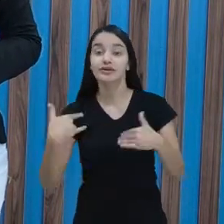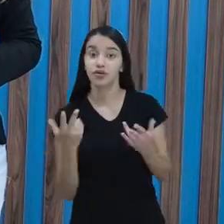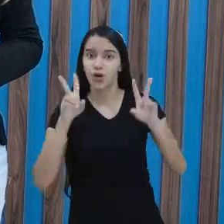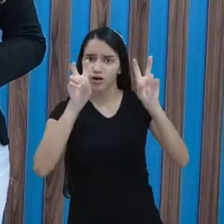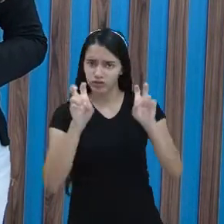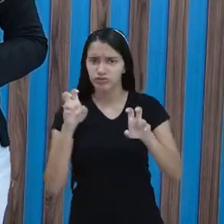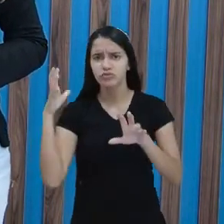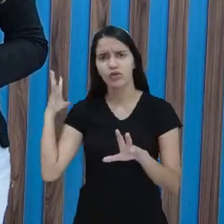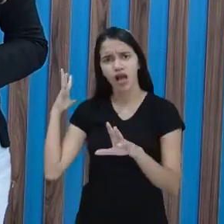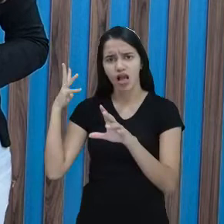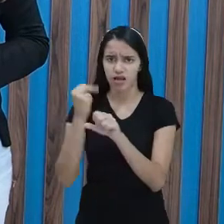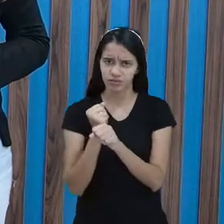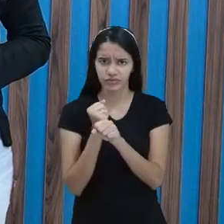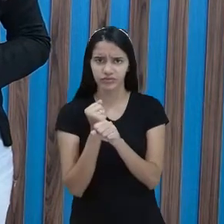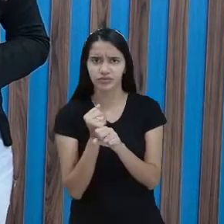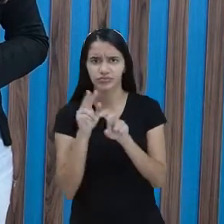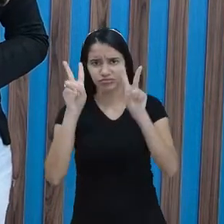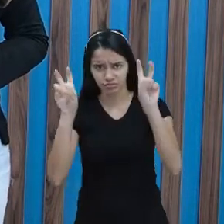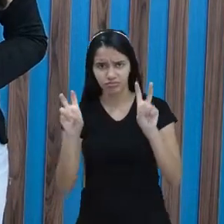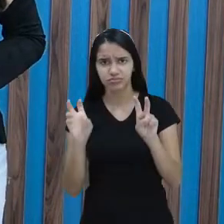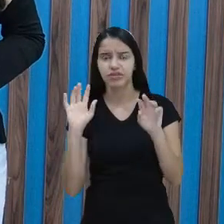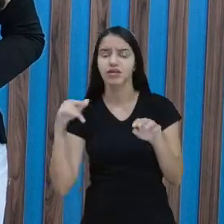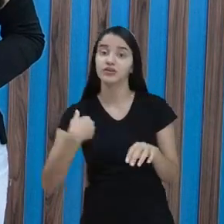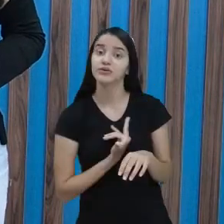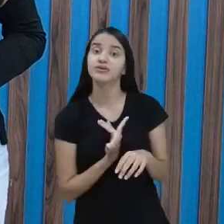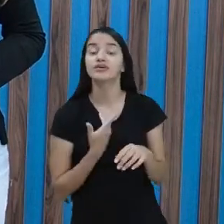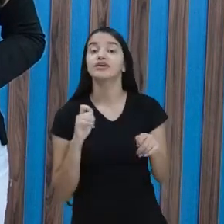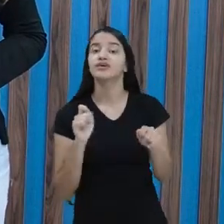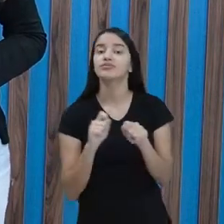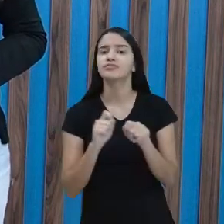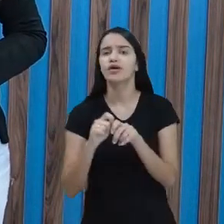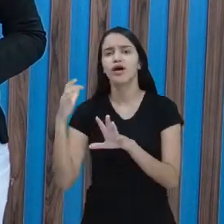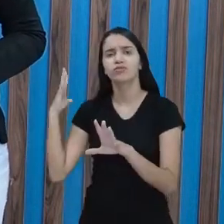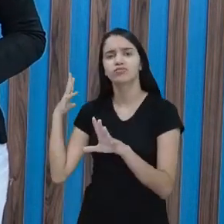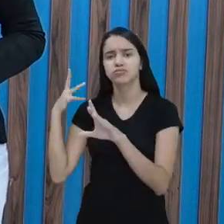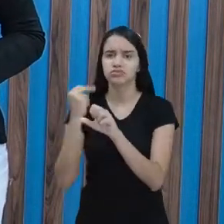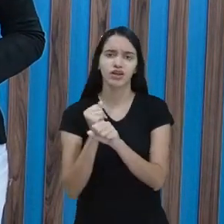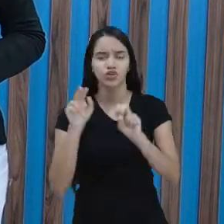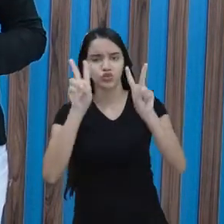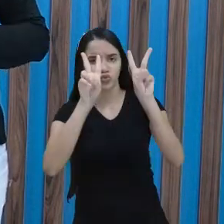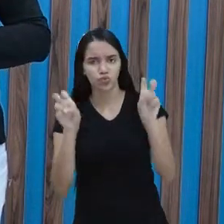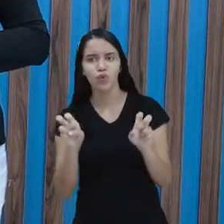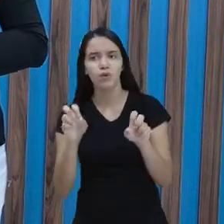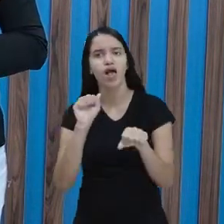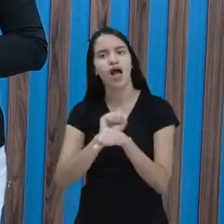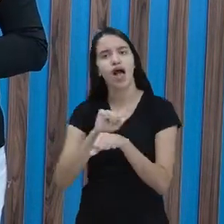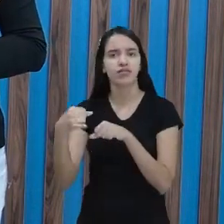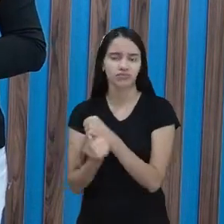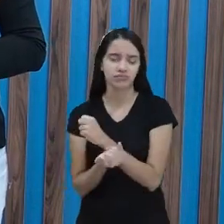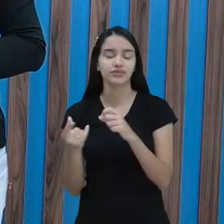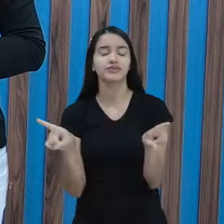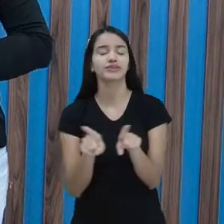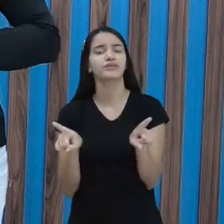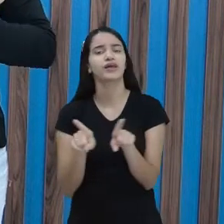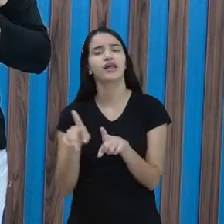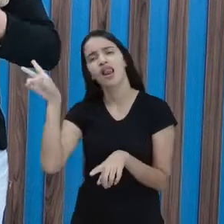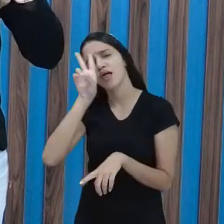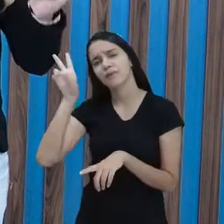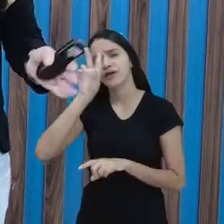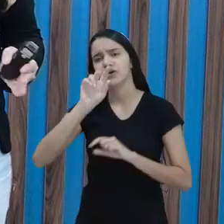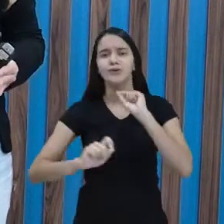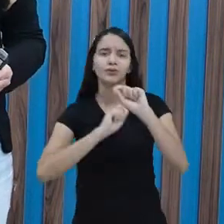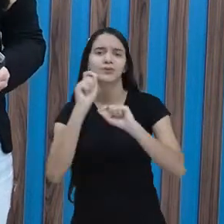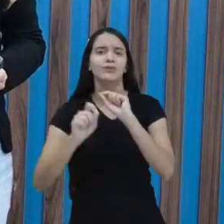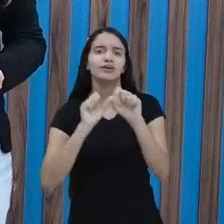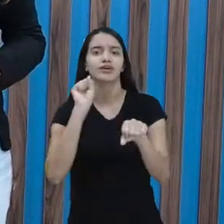assunto já foi dado. Hoje estaremos fazendo uma revisão sobre adjetivo e relembrando também o que